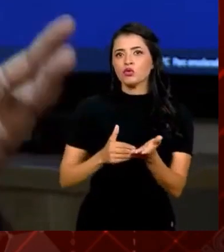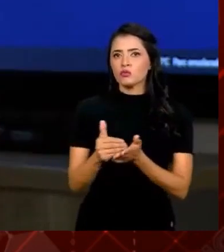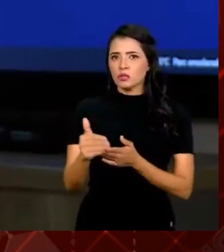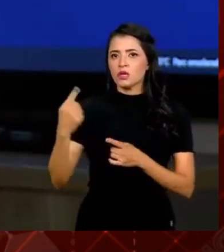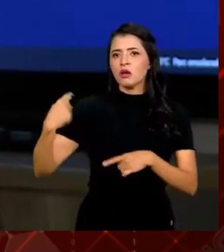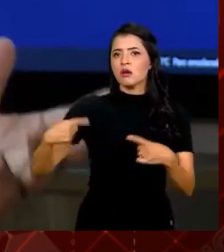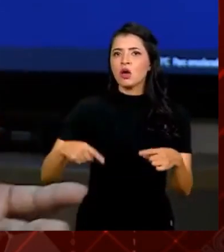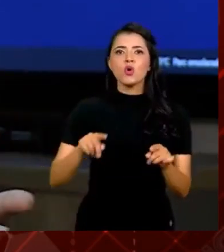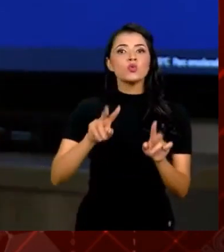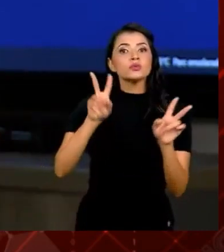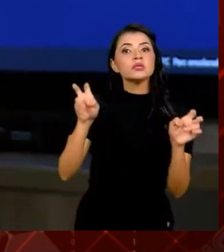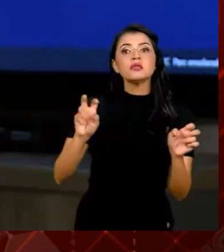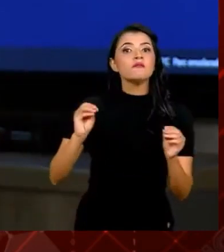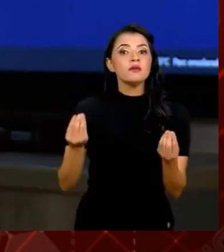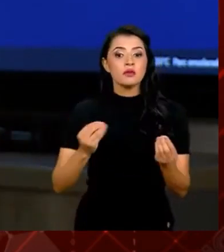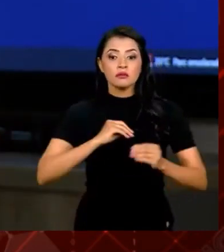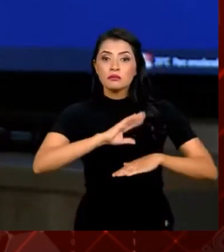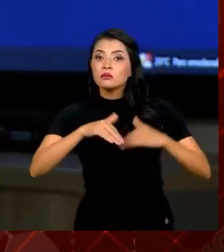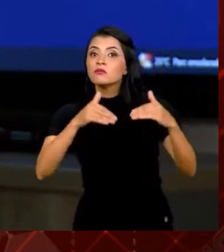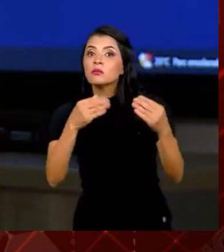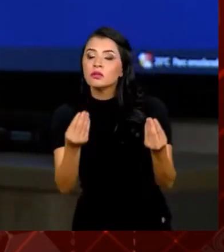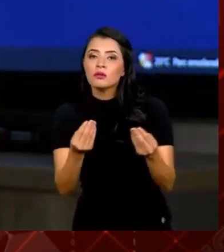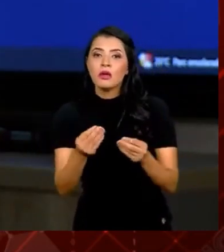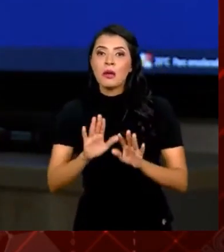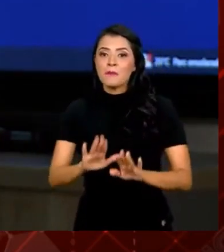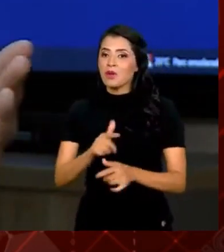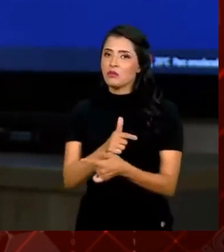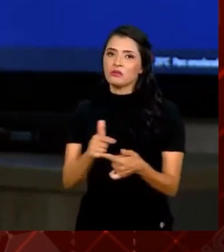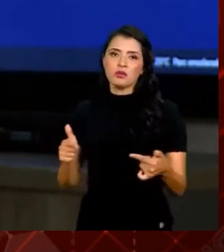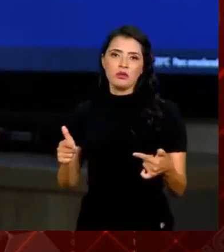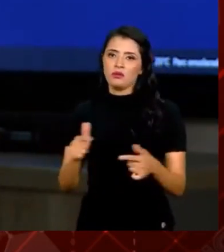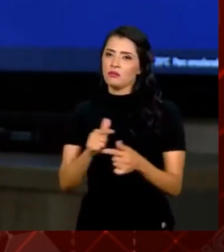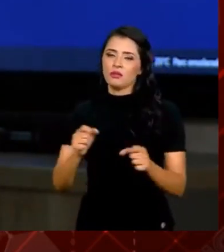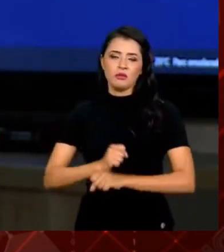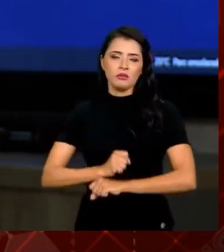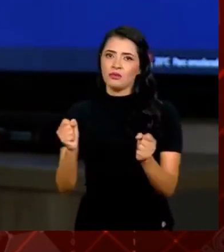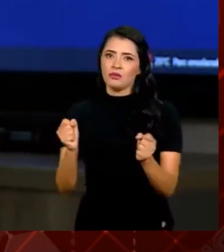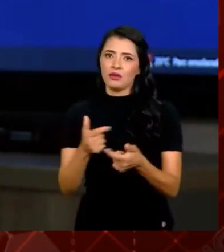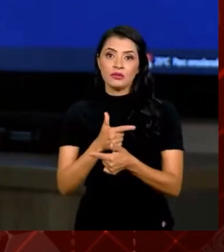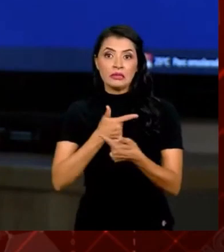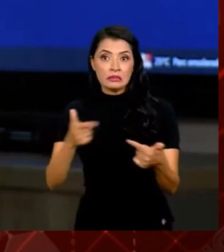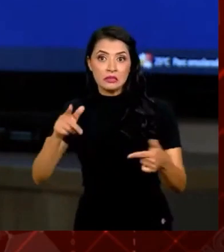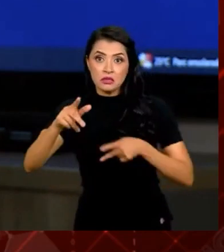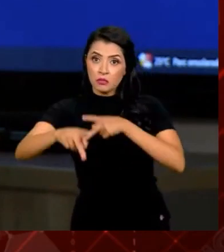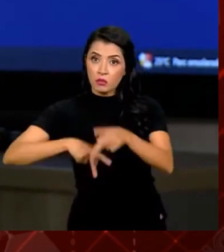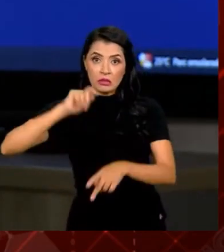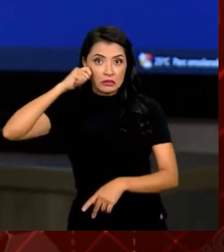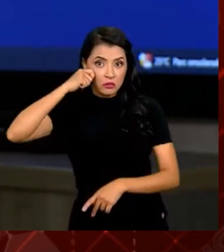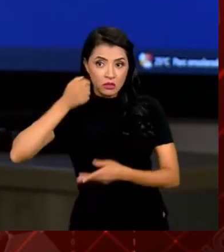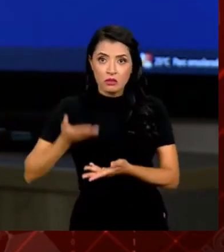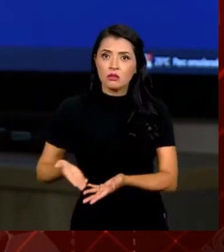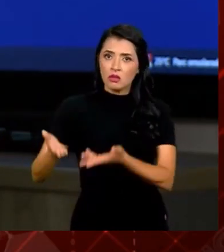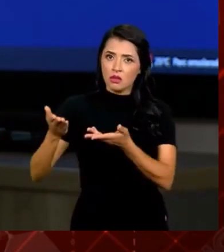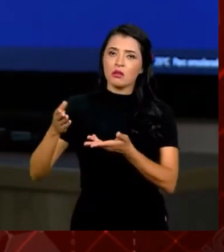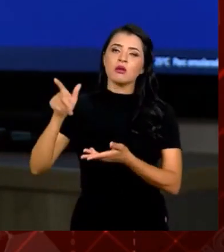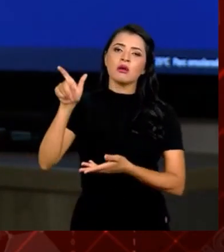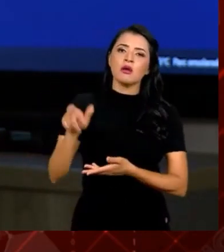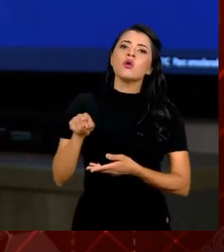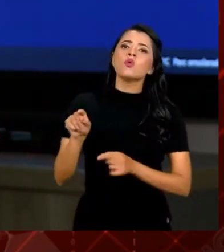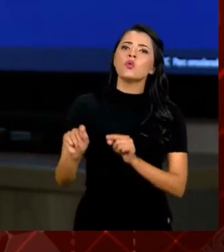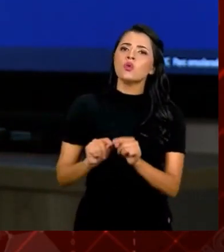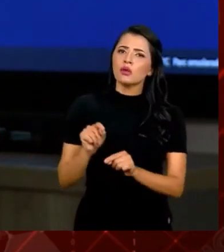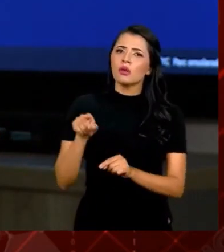o que é esse desenvolvimento, mas não existe possibilidade sem que a população negra no Brasil seja